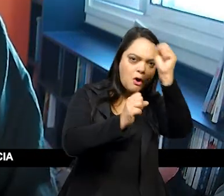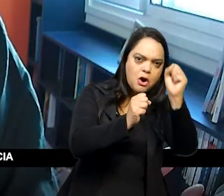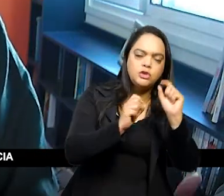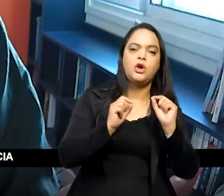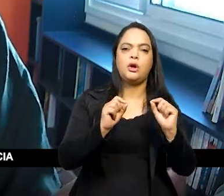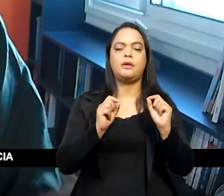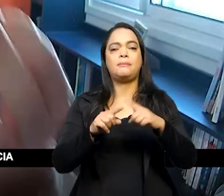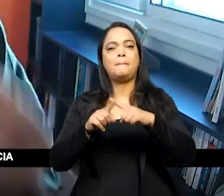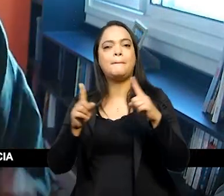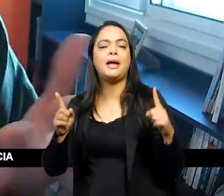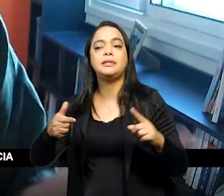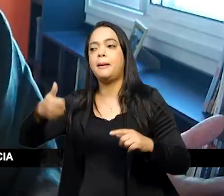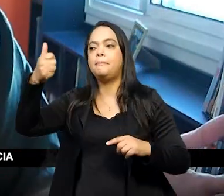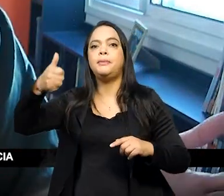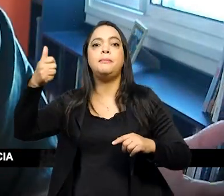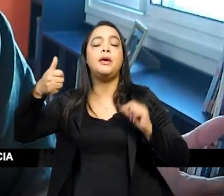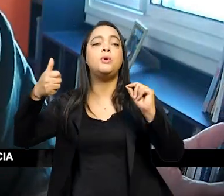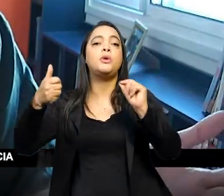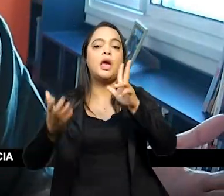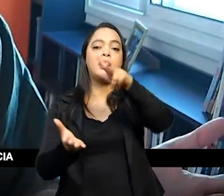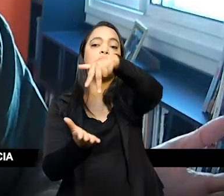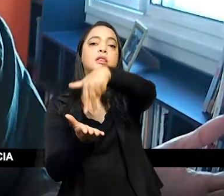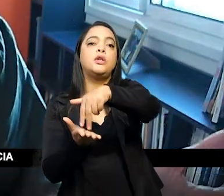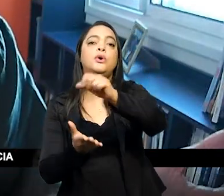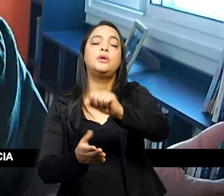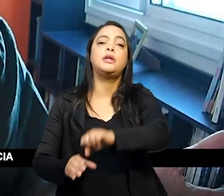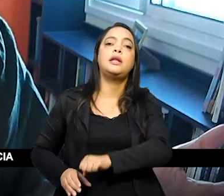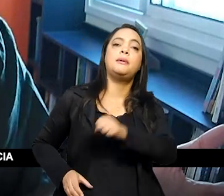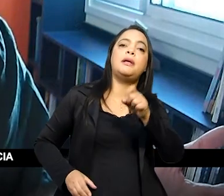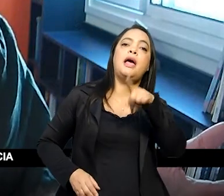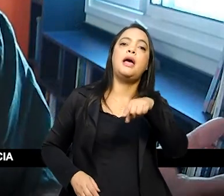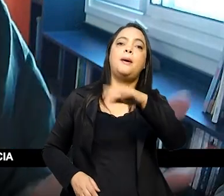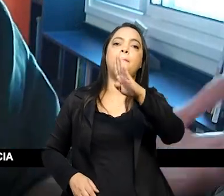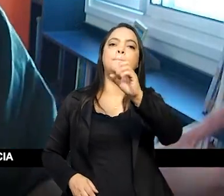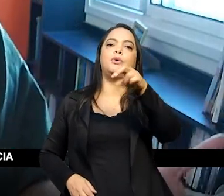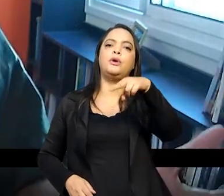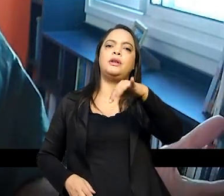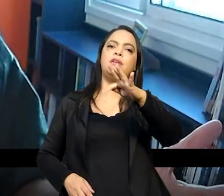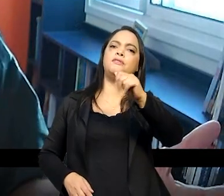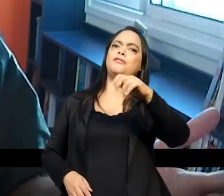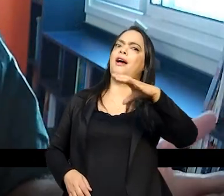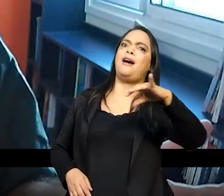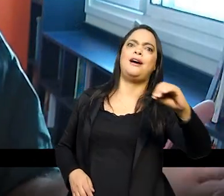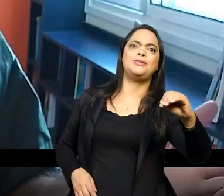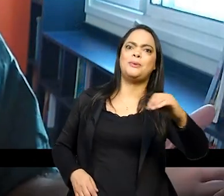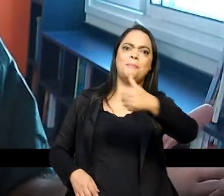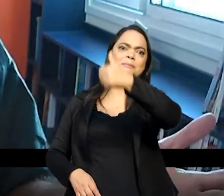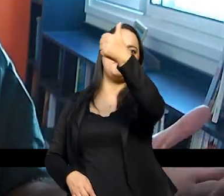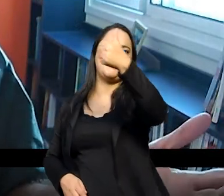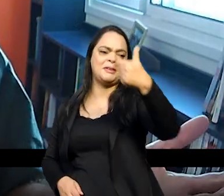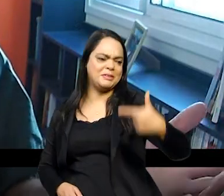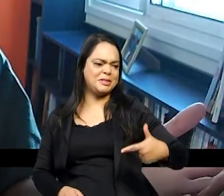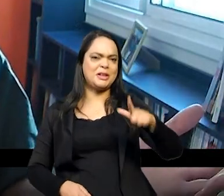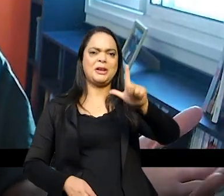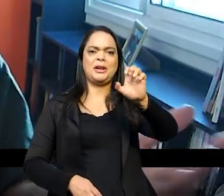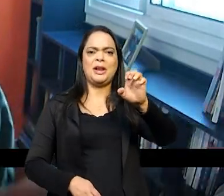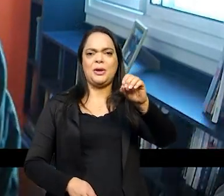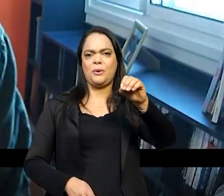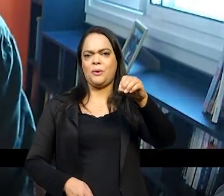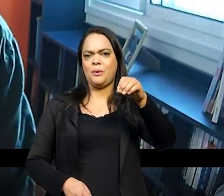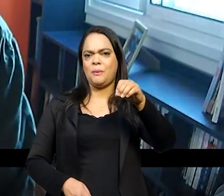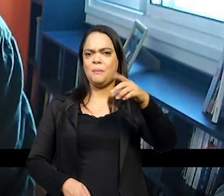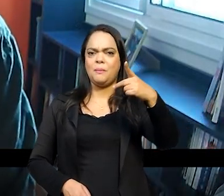Bonifácio o José Bonifácio é o mais importante que a Leopoldina né paciência se isso nos desagrada né